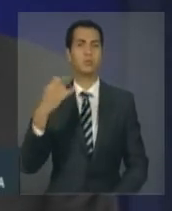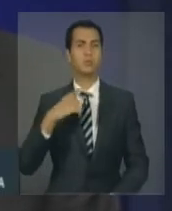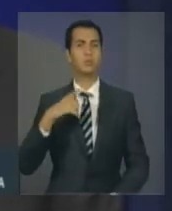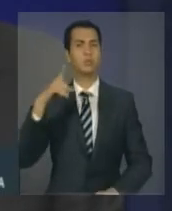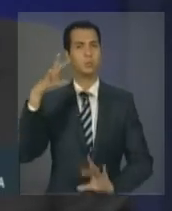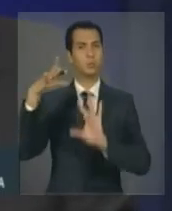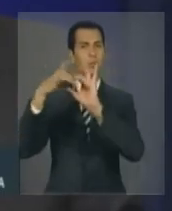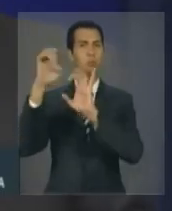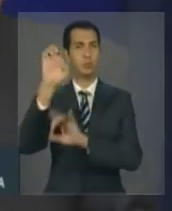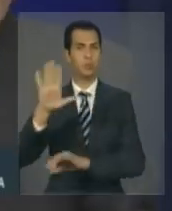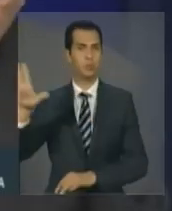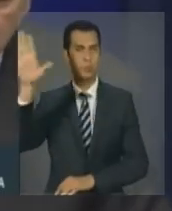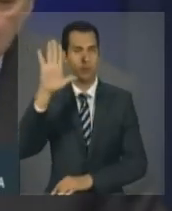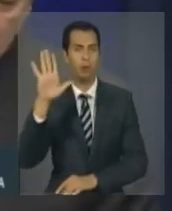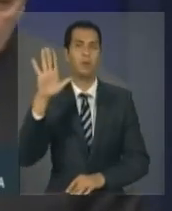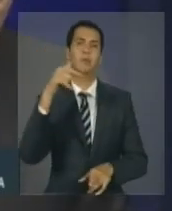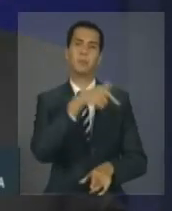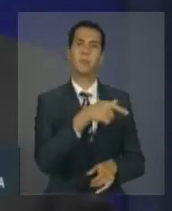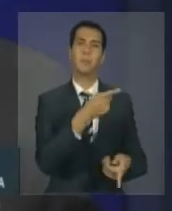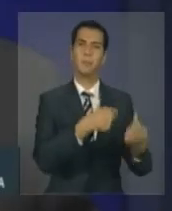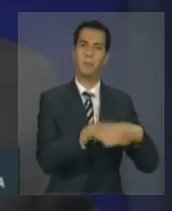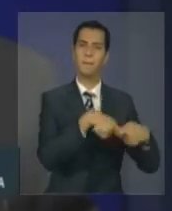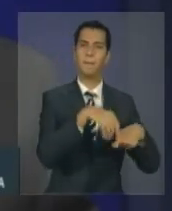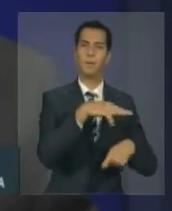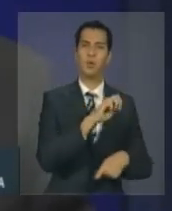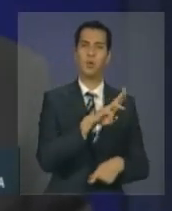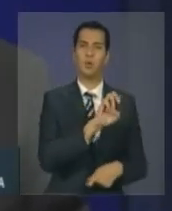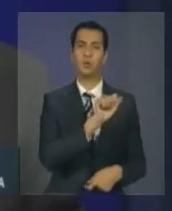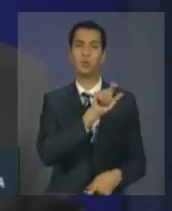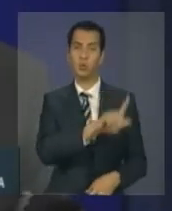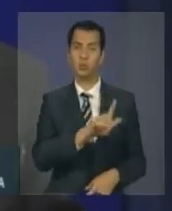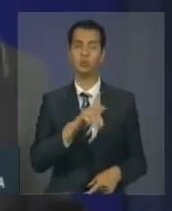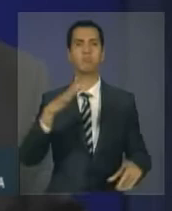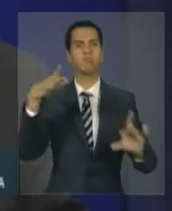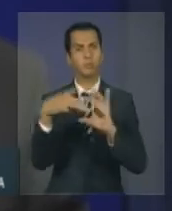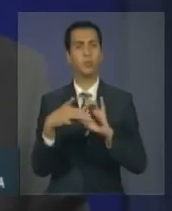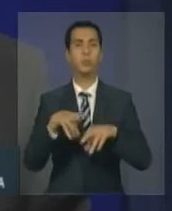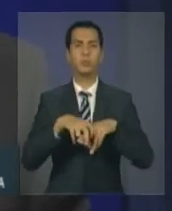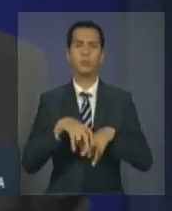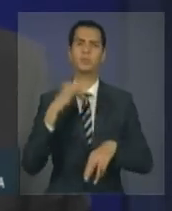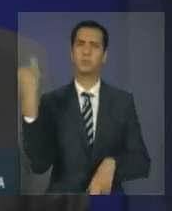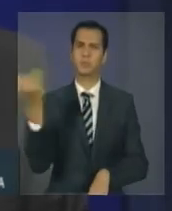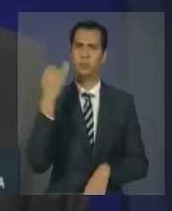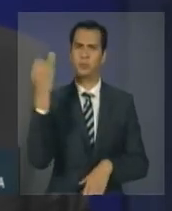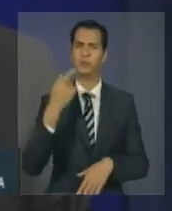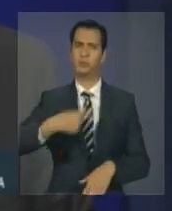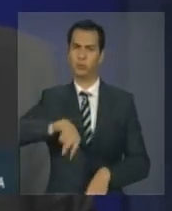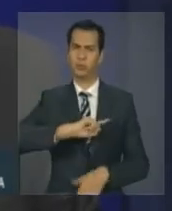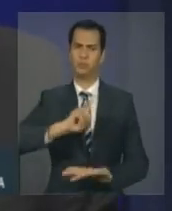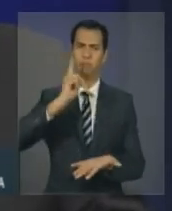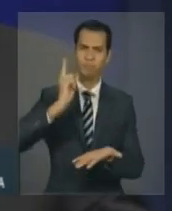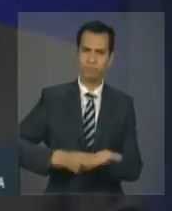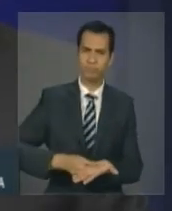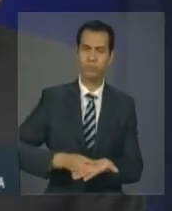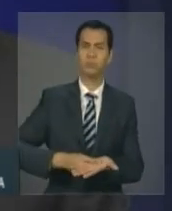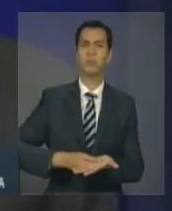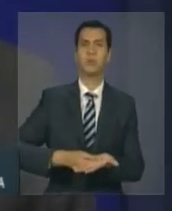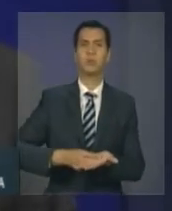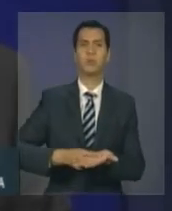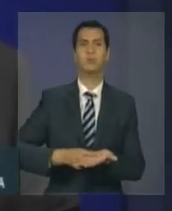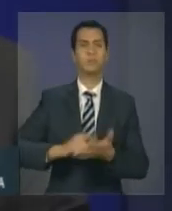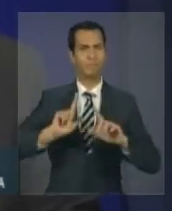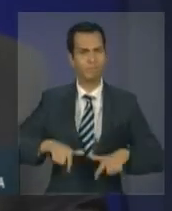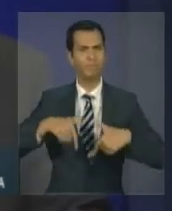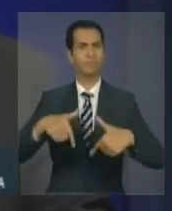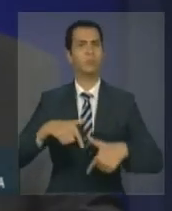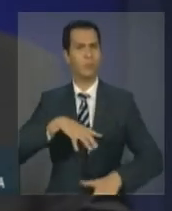Europeia e o Mercosul. Por isso, penso que seria importante chegarmos a um acordo ambicioso e equilibrado entre a